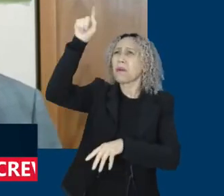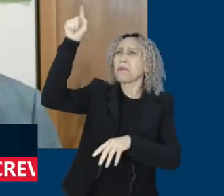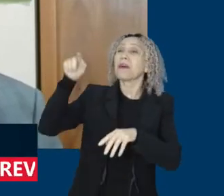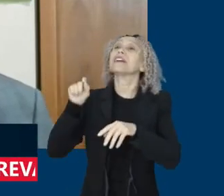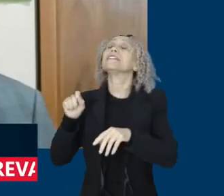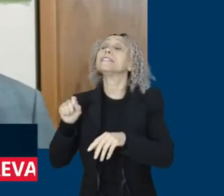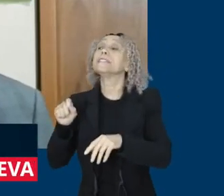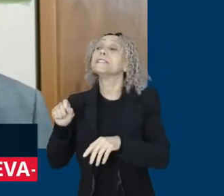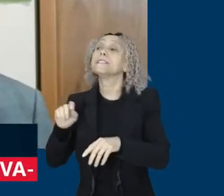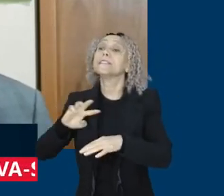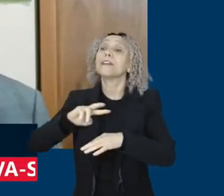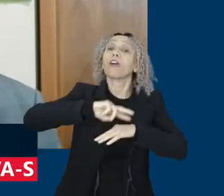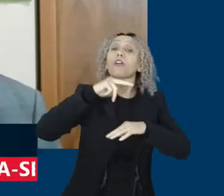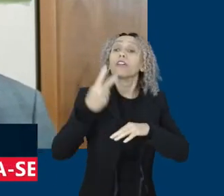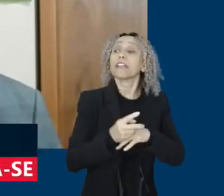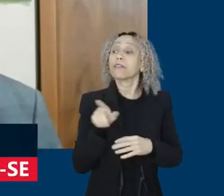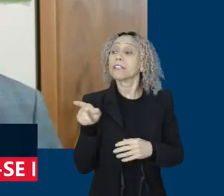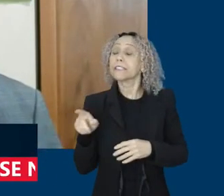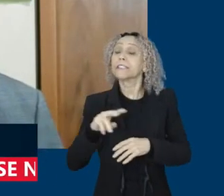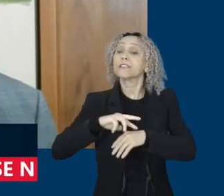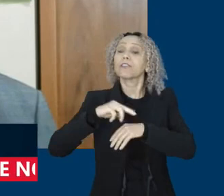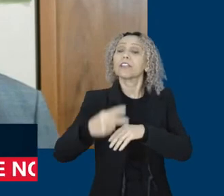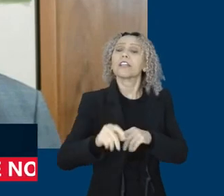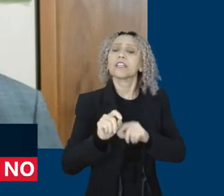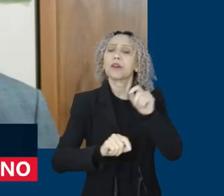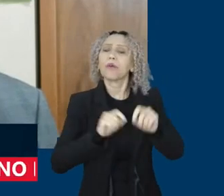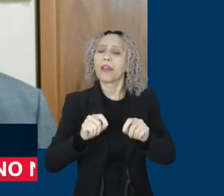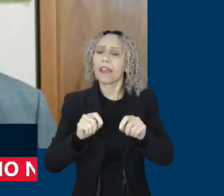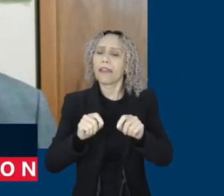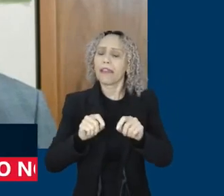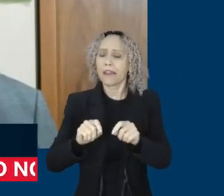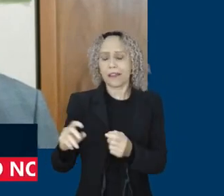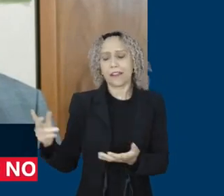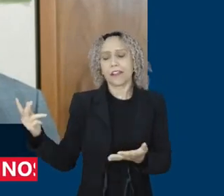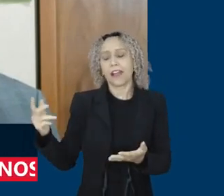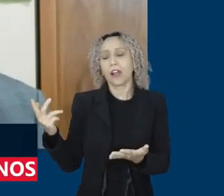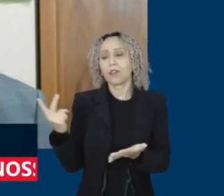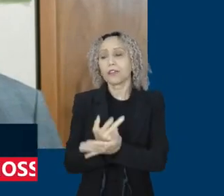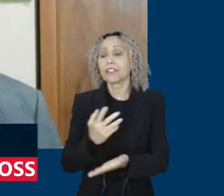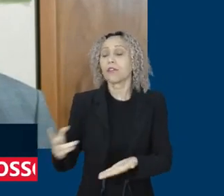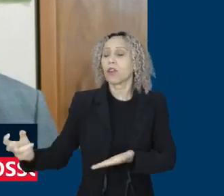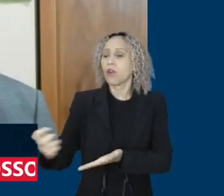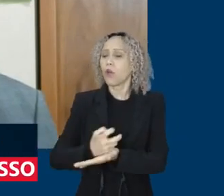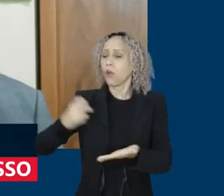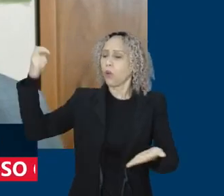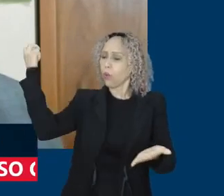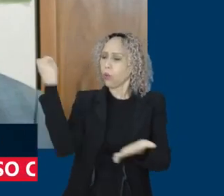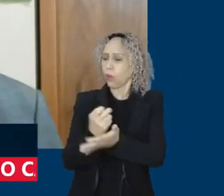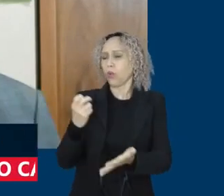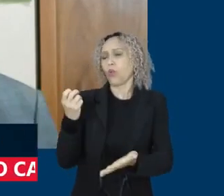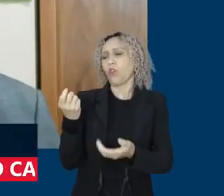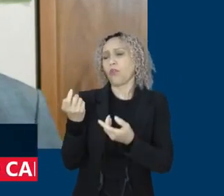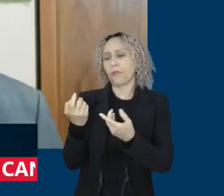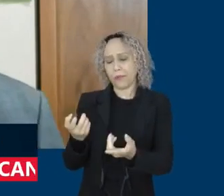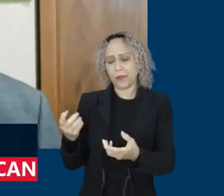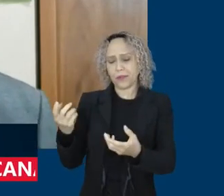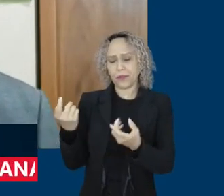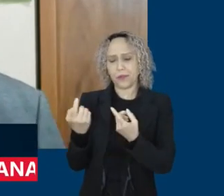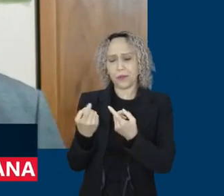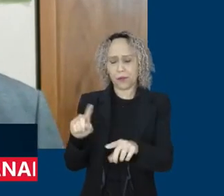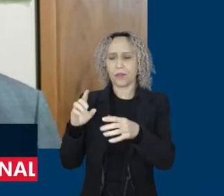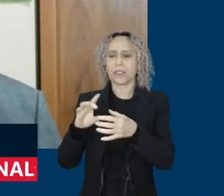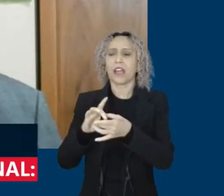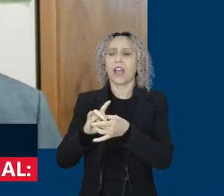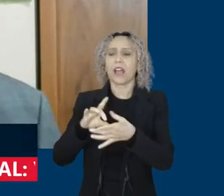fizeram na diplomação do presidente Lula, onde até a Polícia Federal, já tem inquérito aberto sobre isso, eles